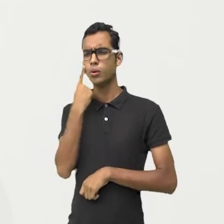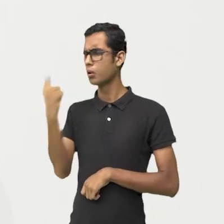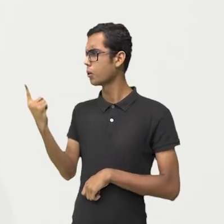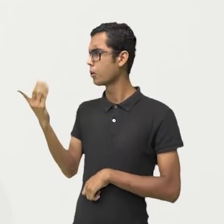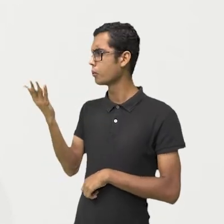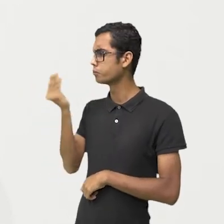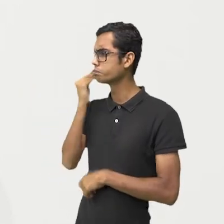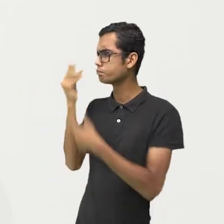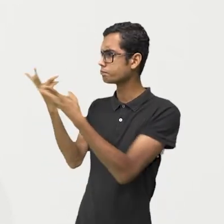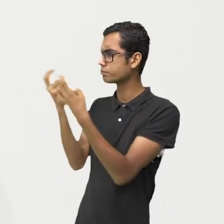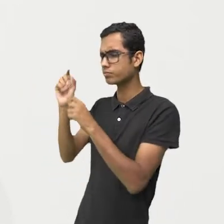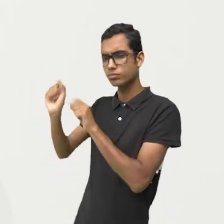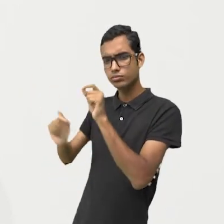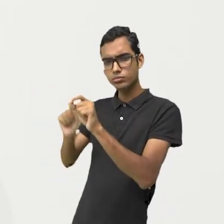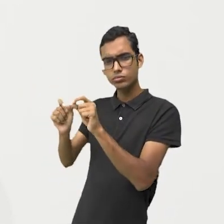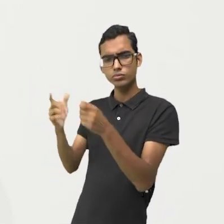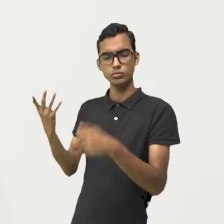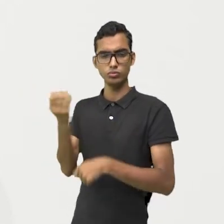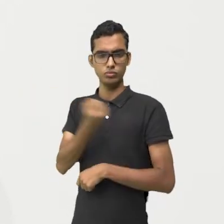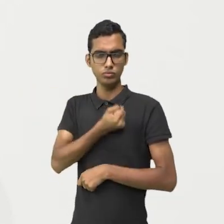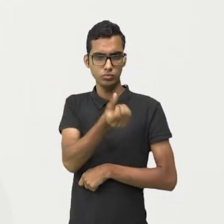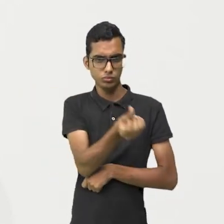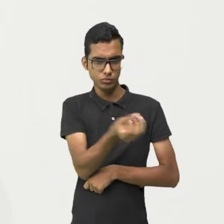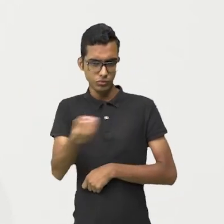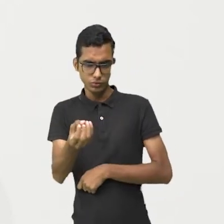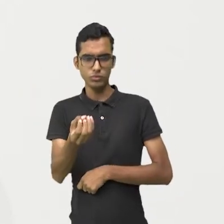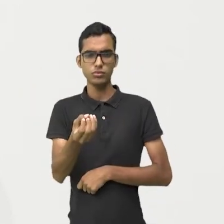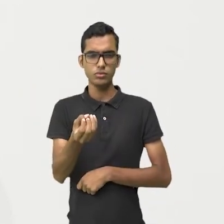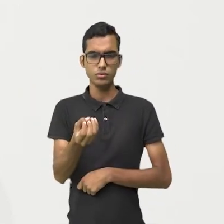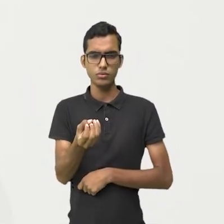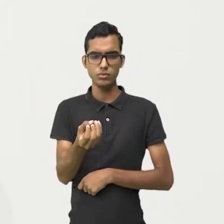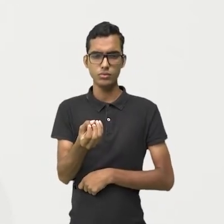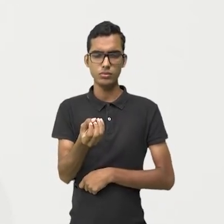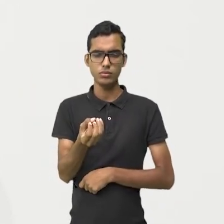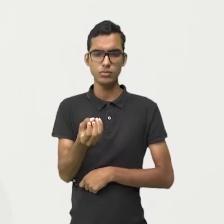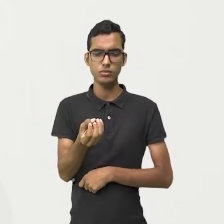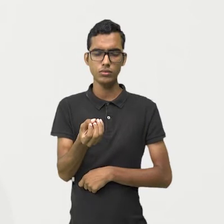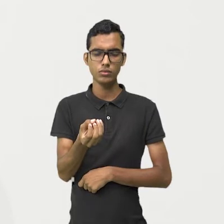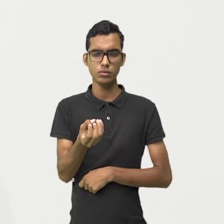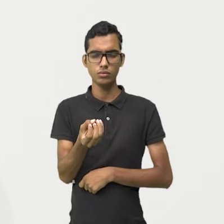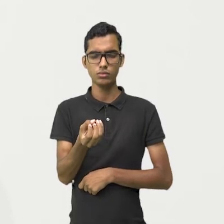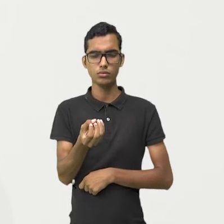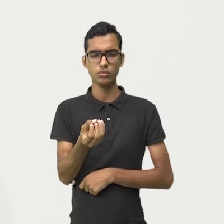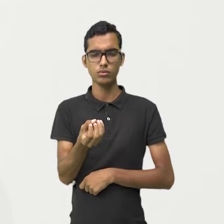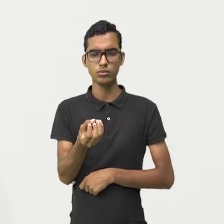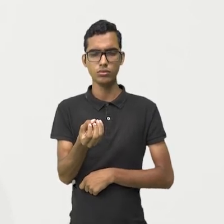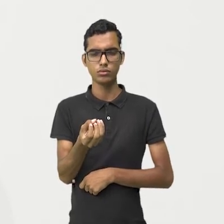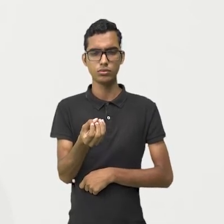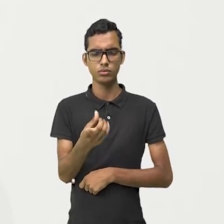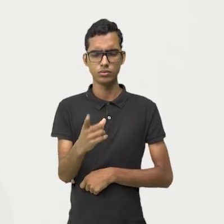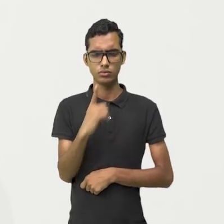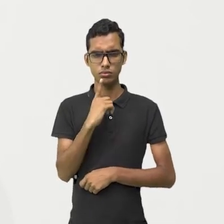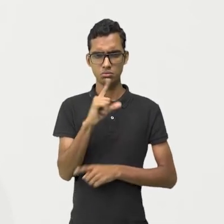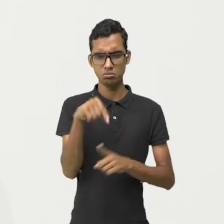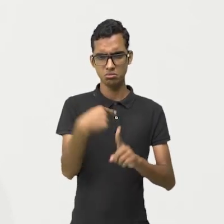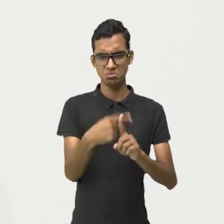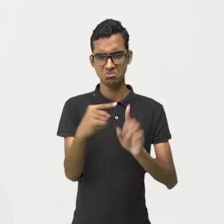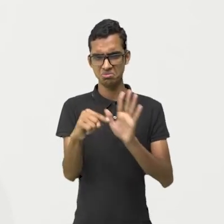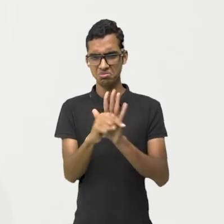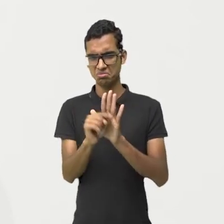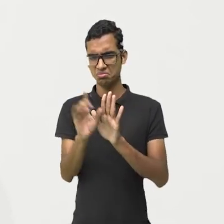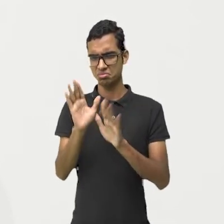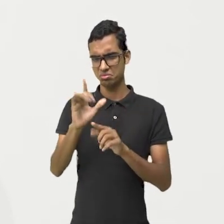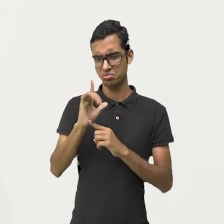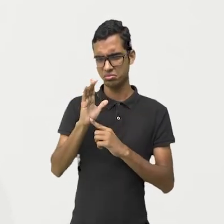observem aqui. O 60, ele tem algum sinal? Não.